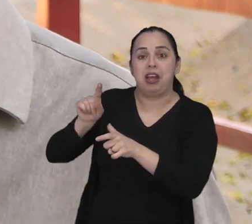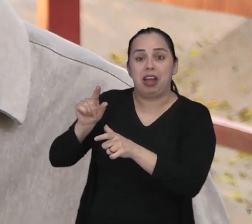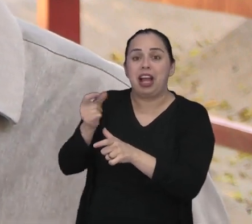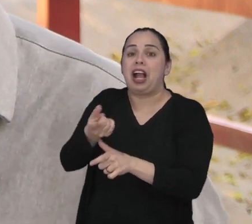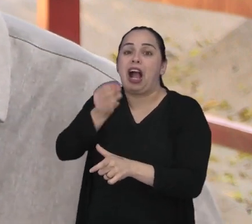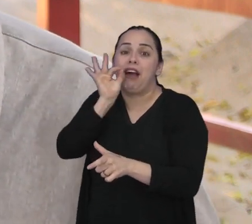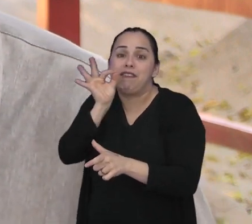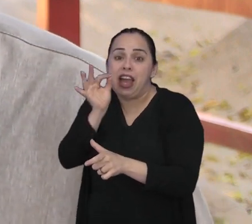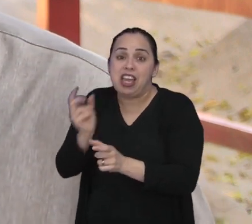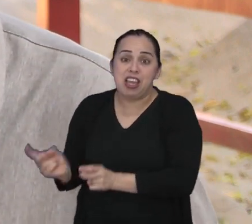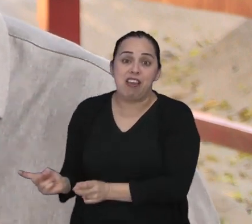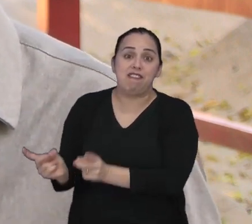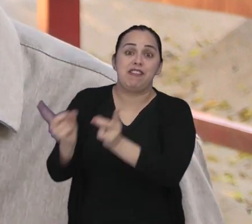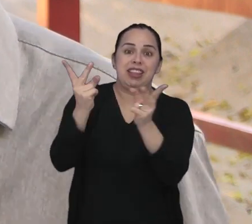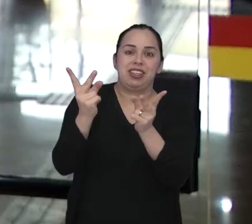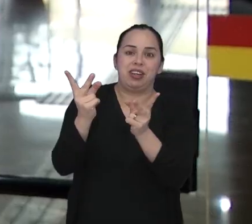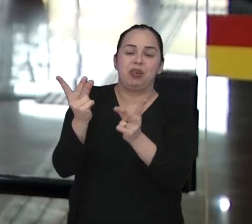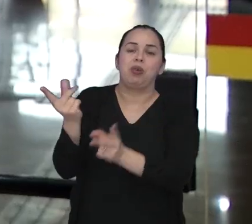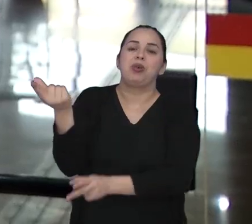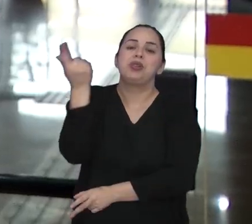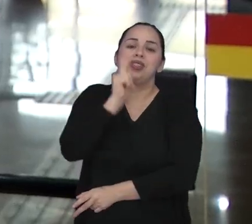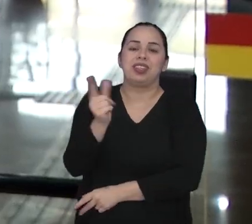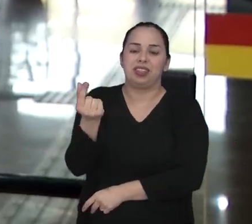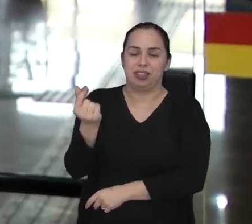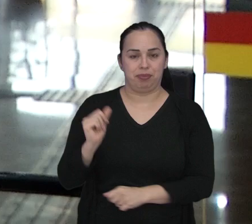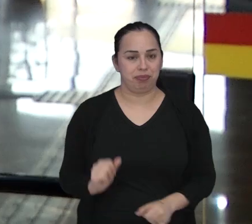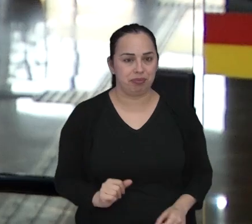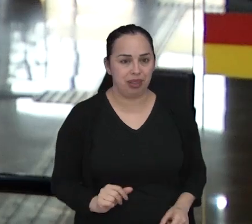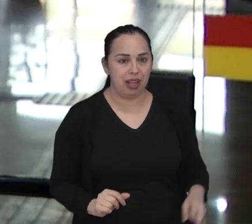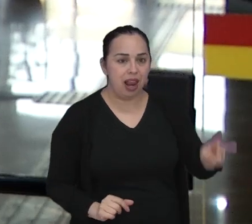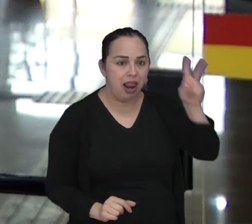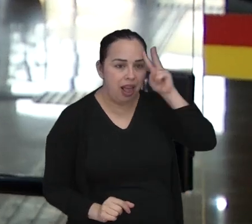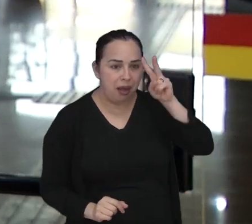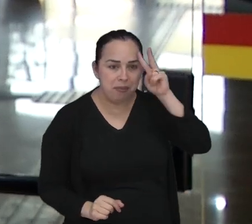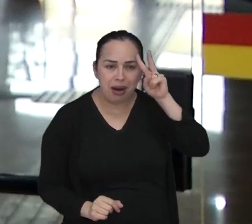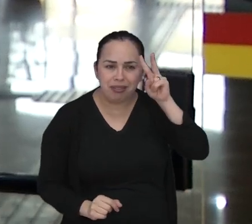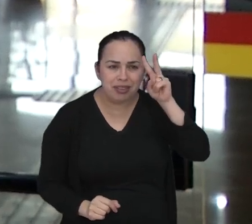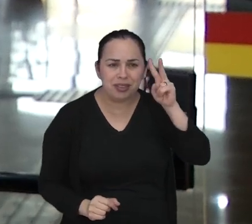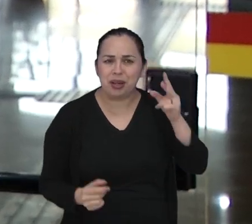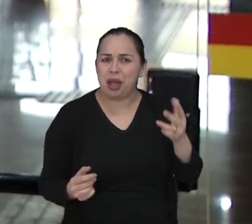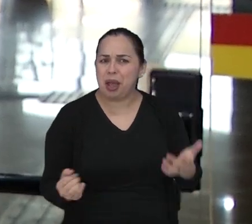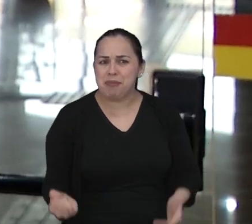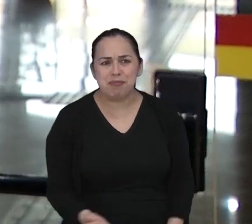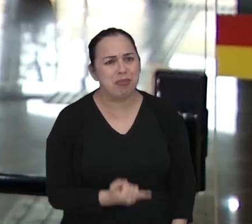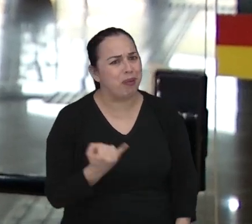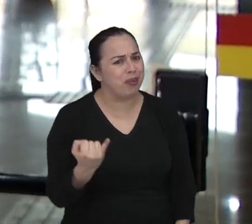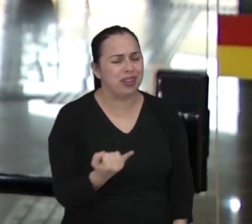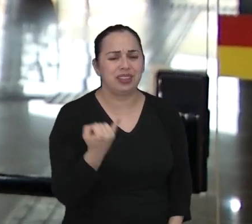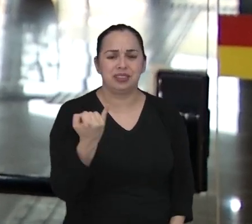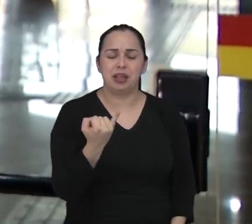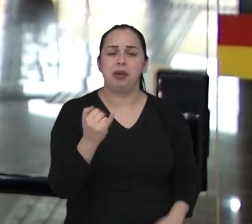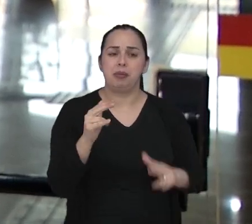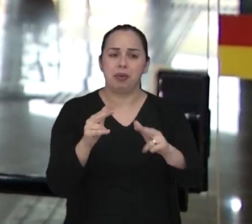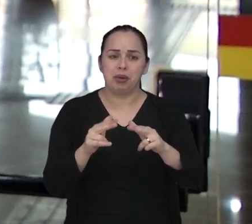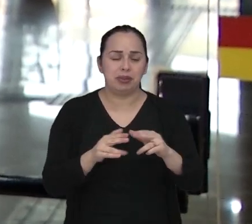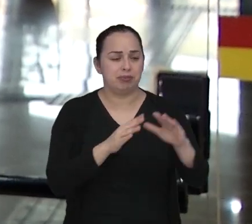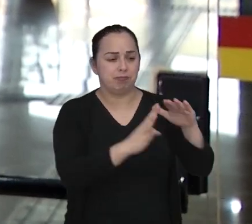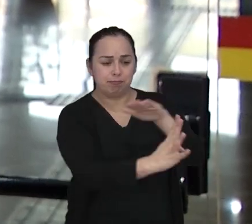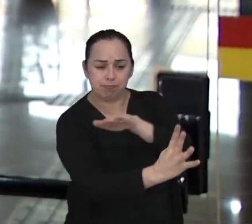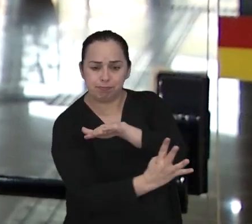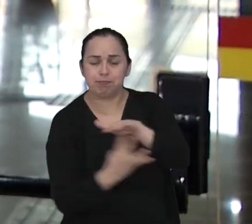nas árvores. Resgatar a história é fundamental. E a imigração